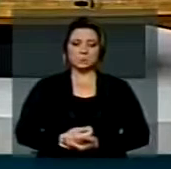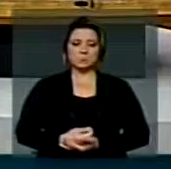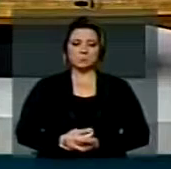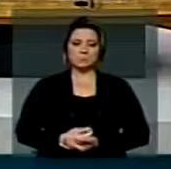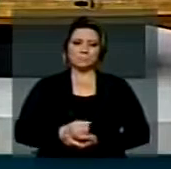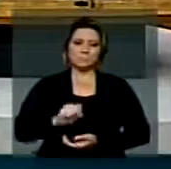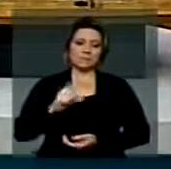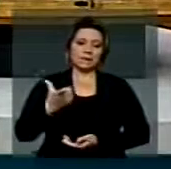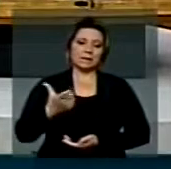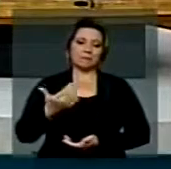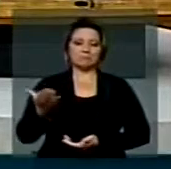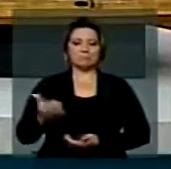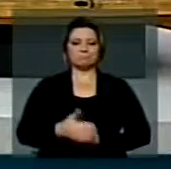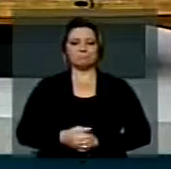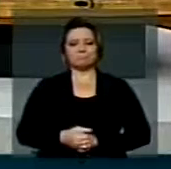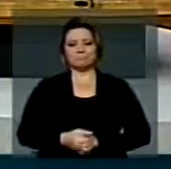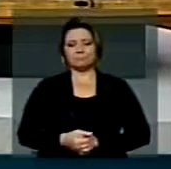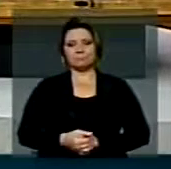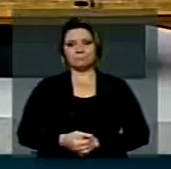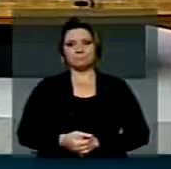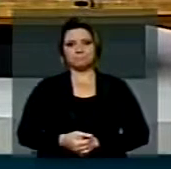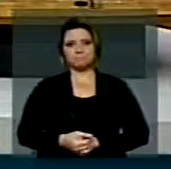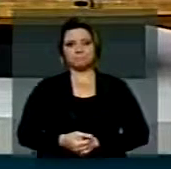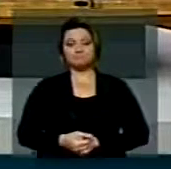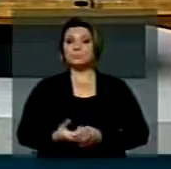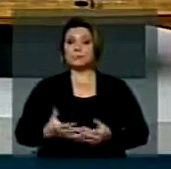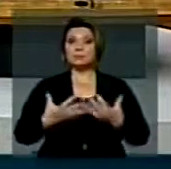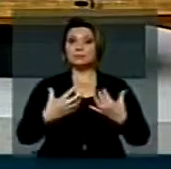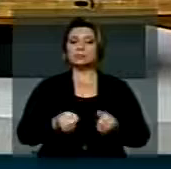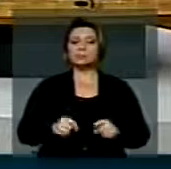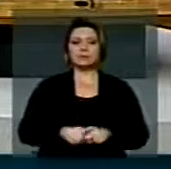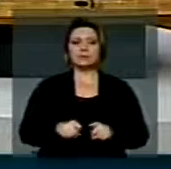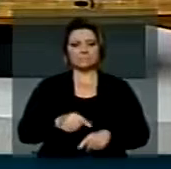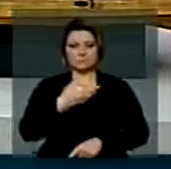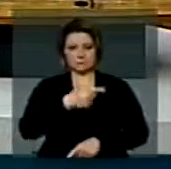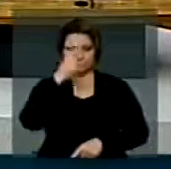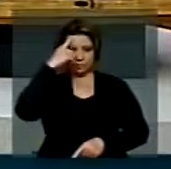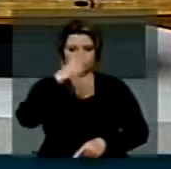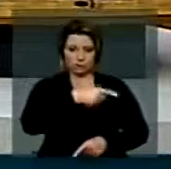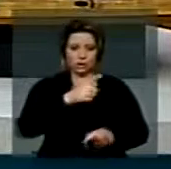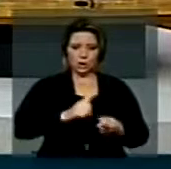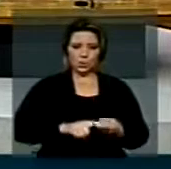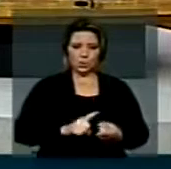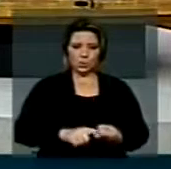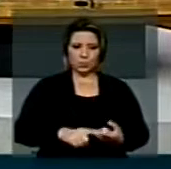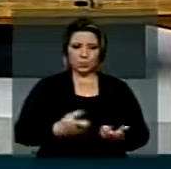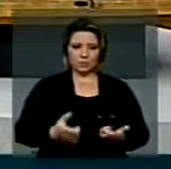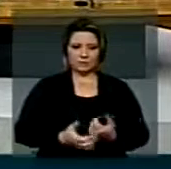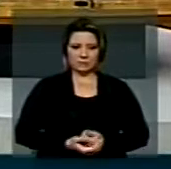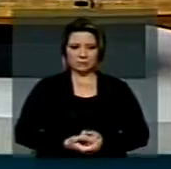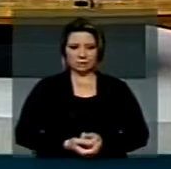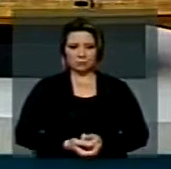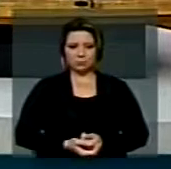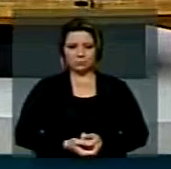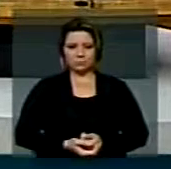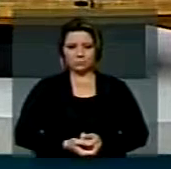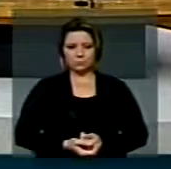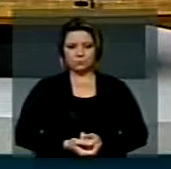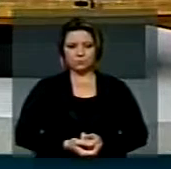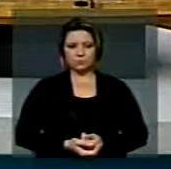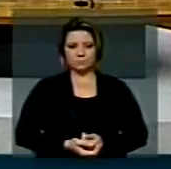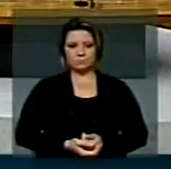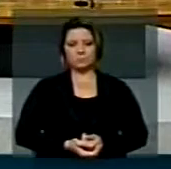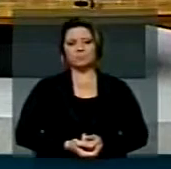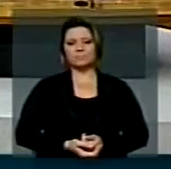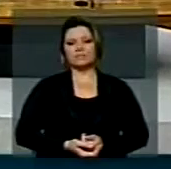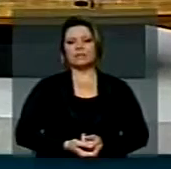Claro, eu lhe conceder a palavra, permitindo antes, com a sua concordância, a deputada Benedita Silva. E eu agradeço,